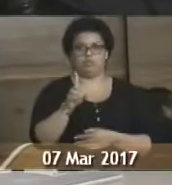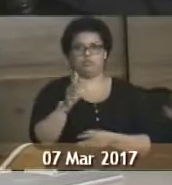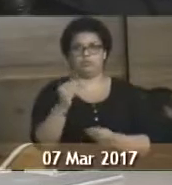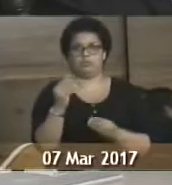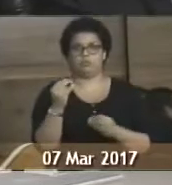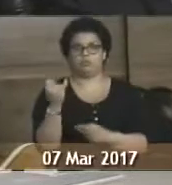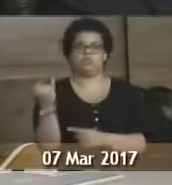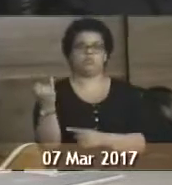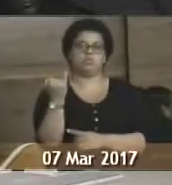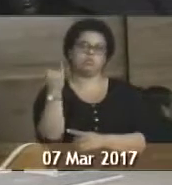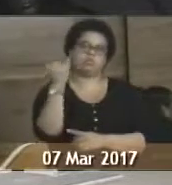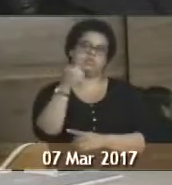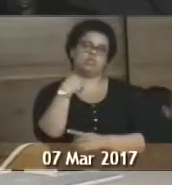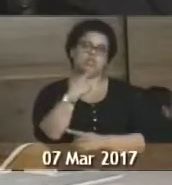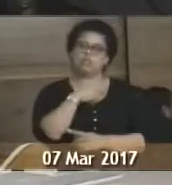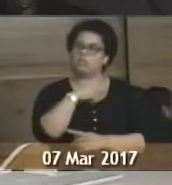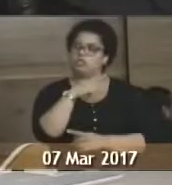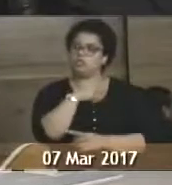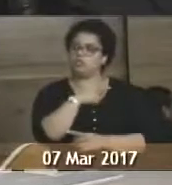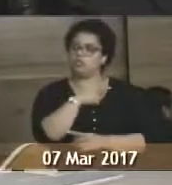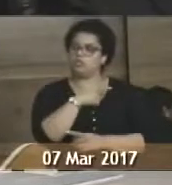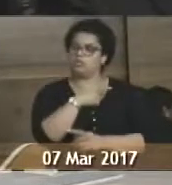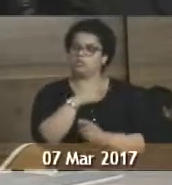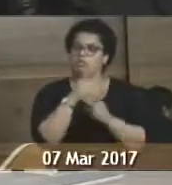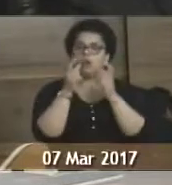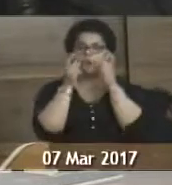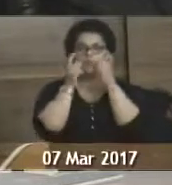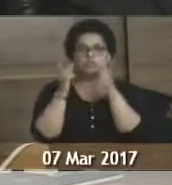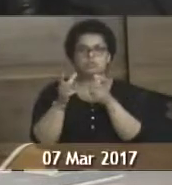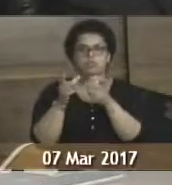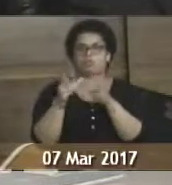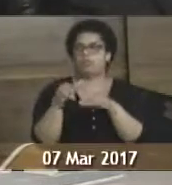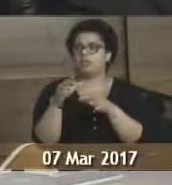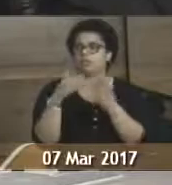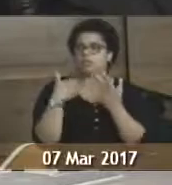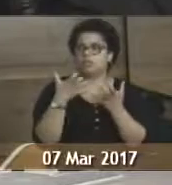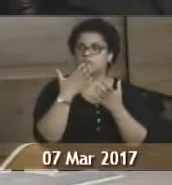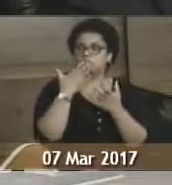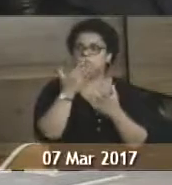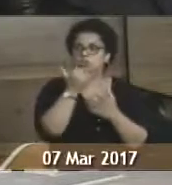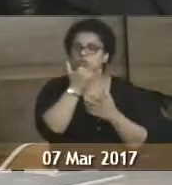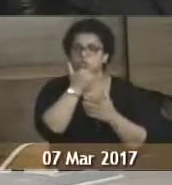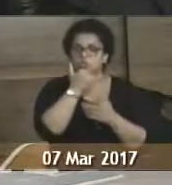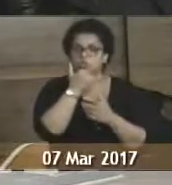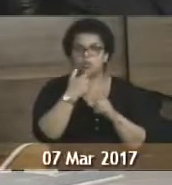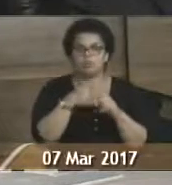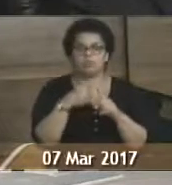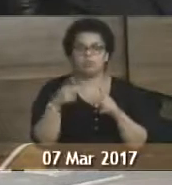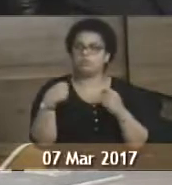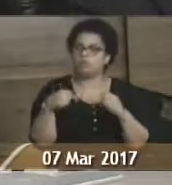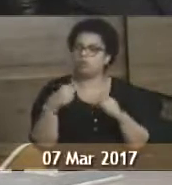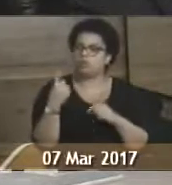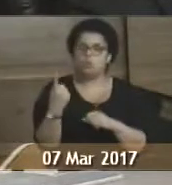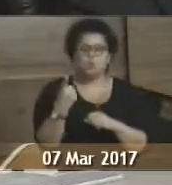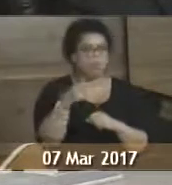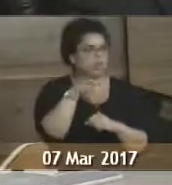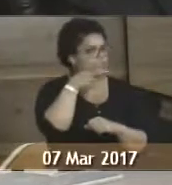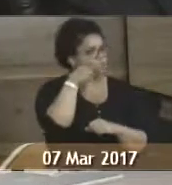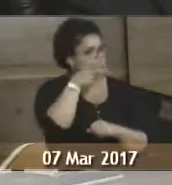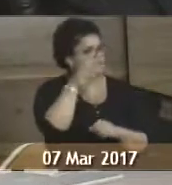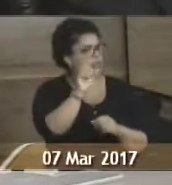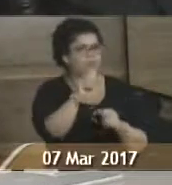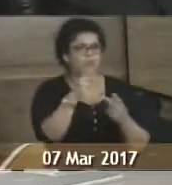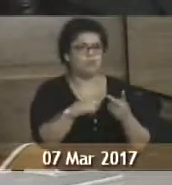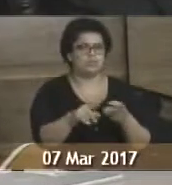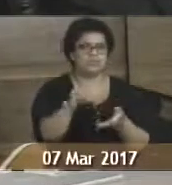importante que a gente esteja antenado para isso e pedir desculpa para que seja necessário mobilizar um vereador ou